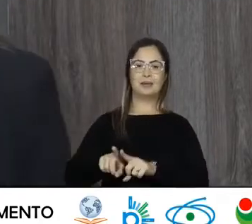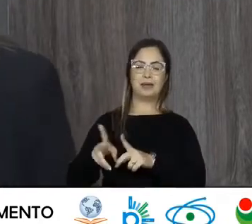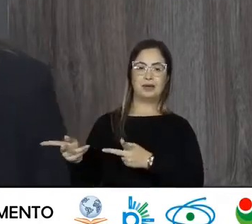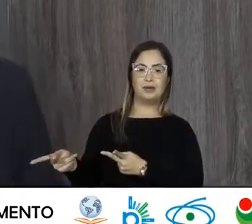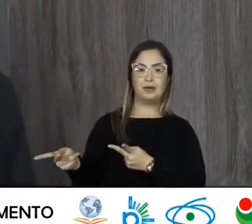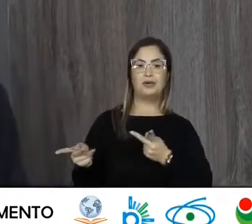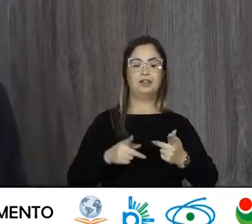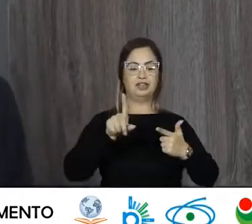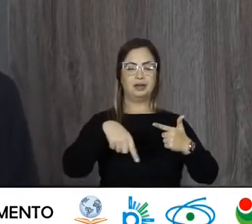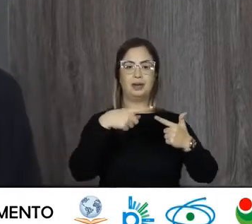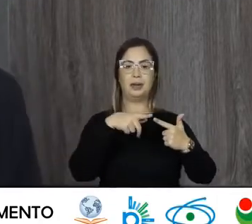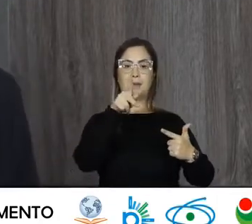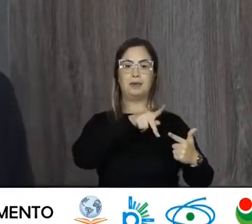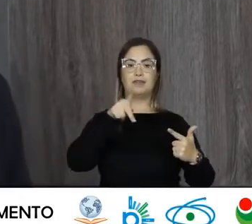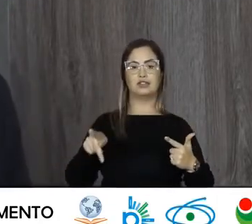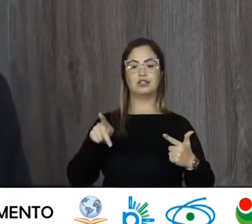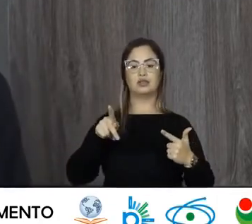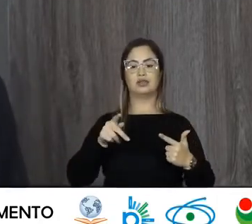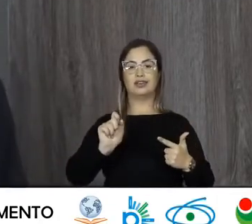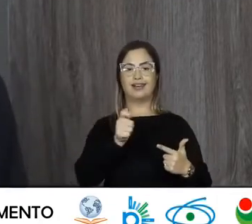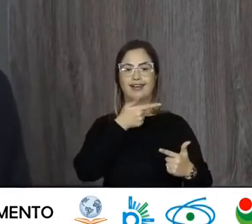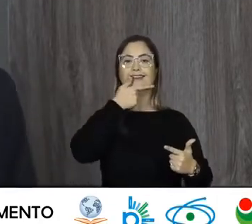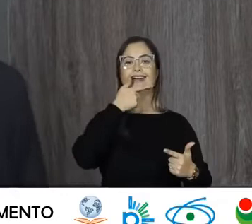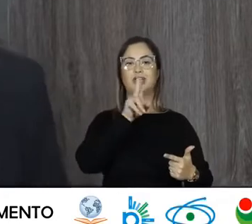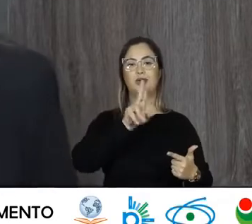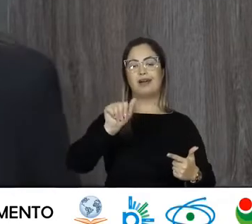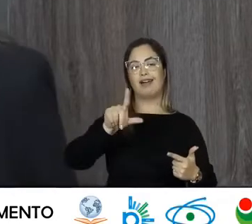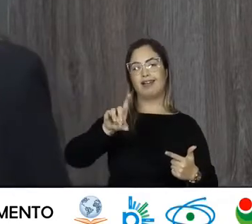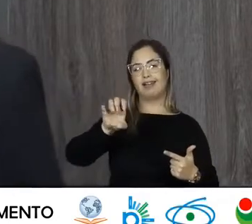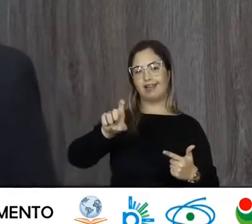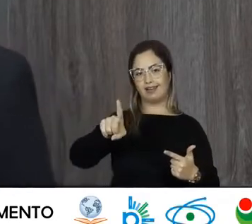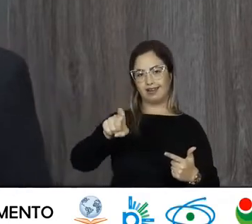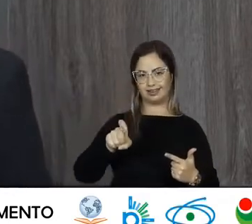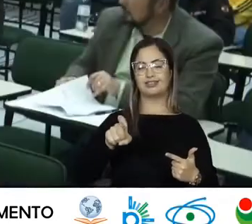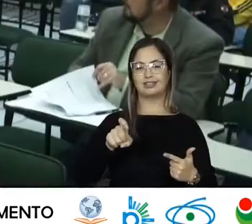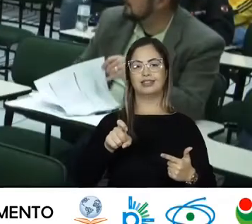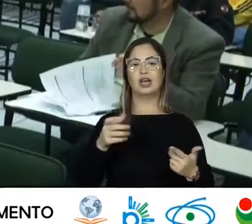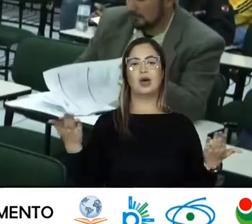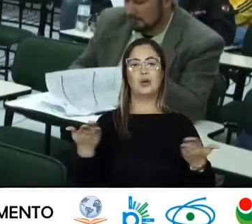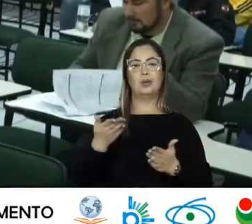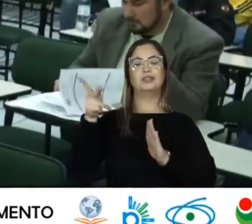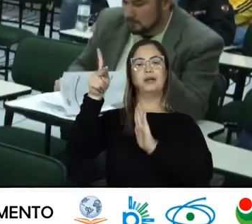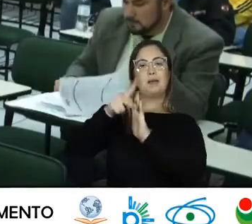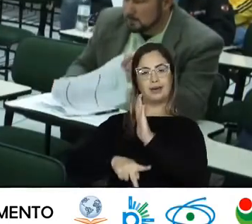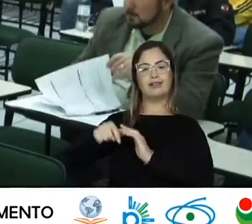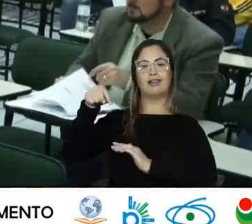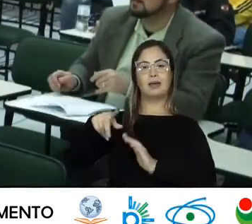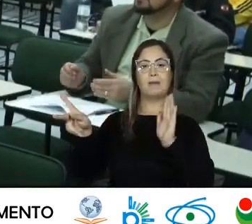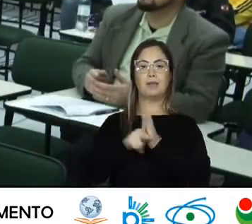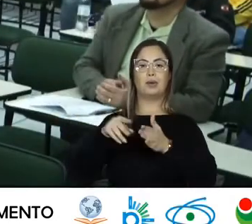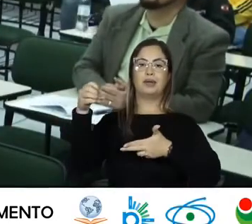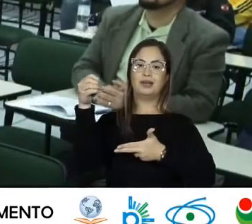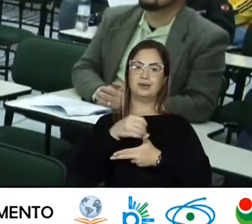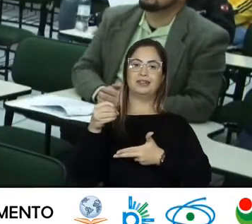Agora O professor Doutor Alexander da Silva Aqui do nosso PPGE Da Unesc Que será